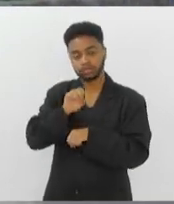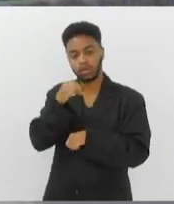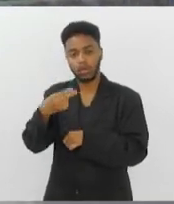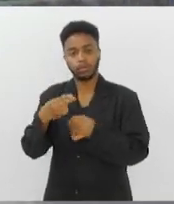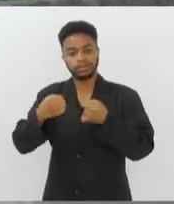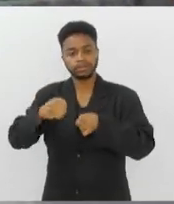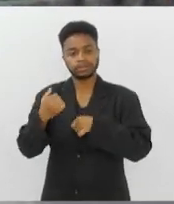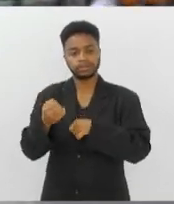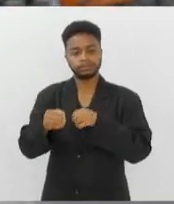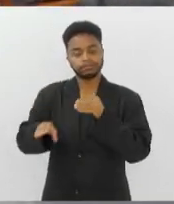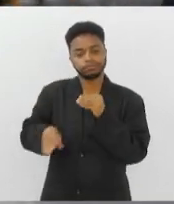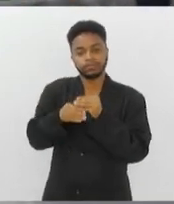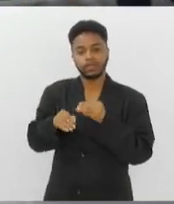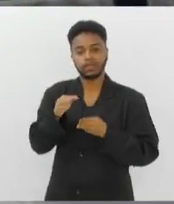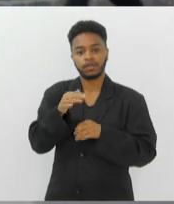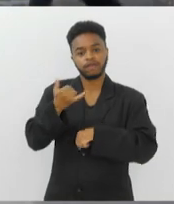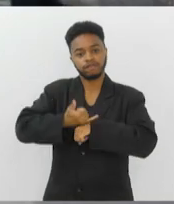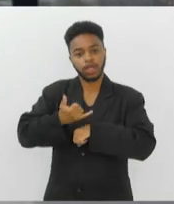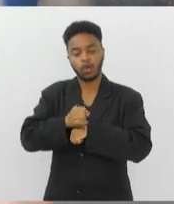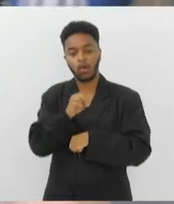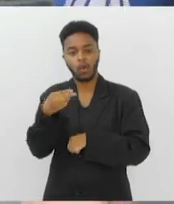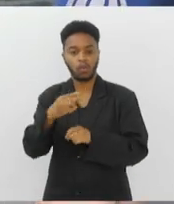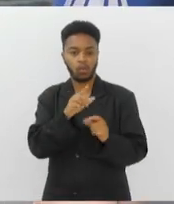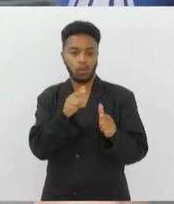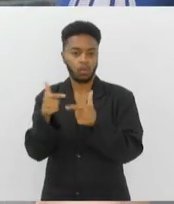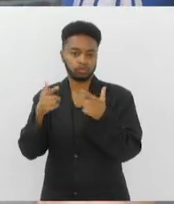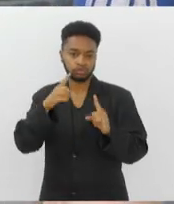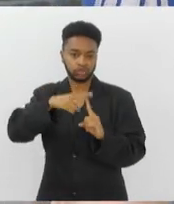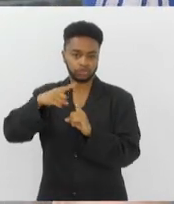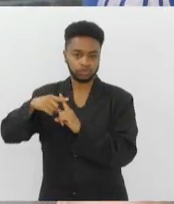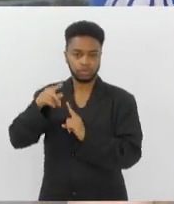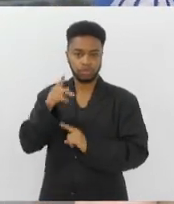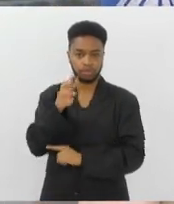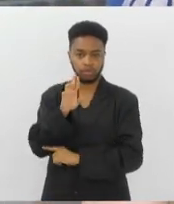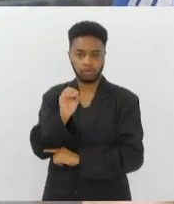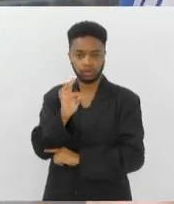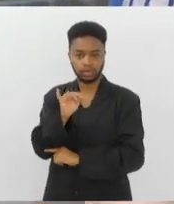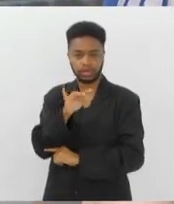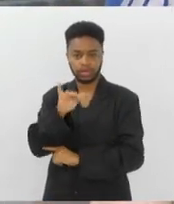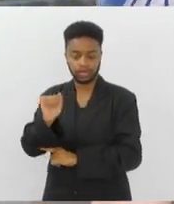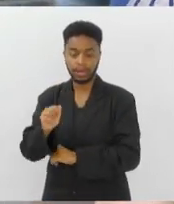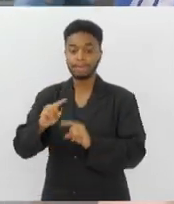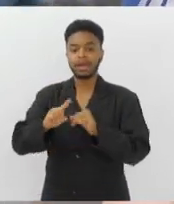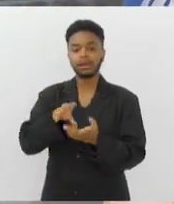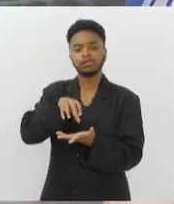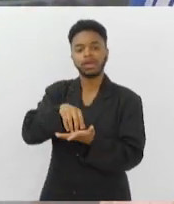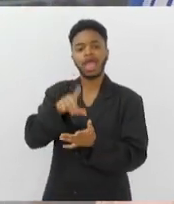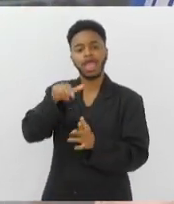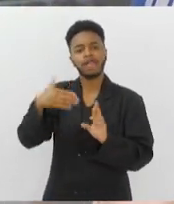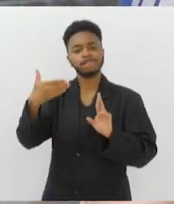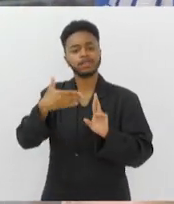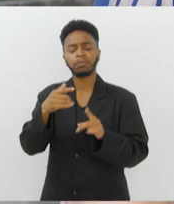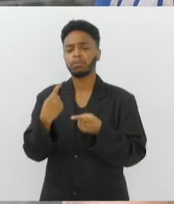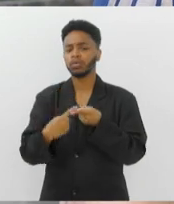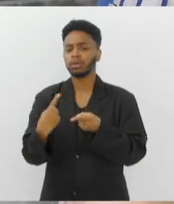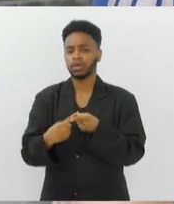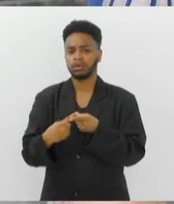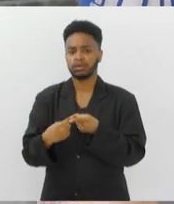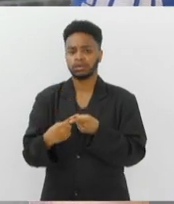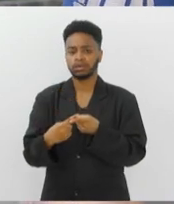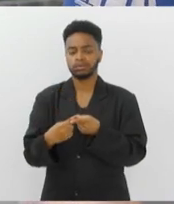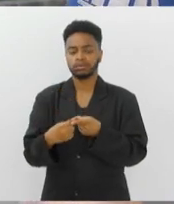ferro ou alguma proteína. Agora, a Policlínica da UERJ é uma referência, né? Por que ela tem essa titularidade? Por que ela é